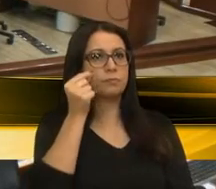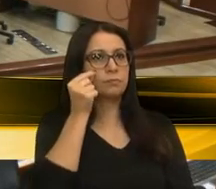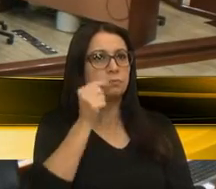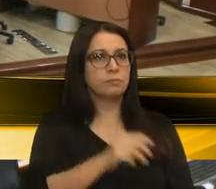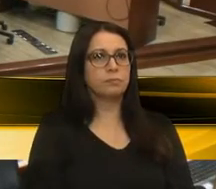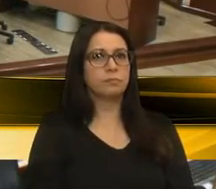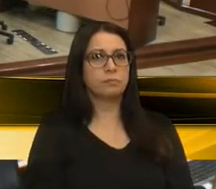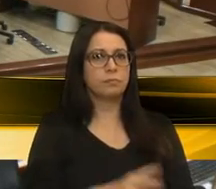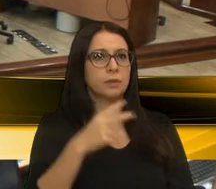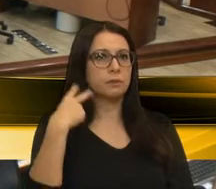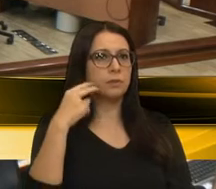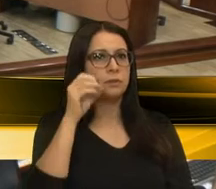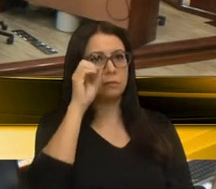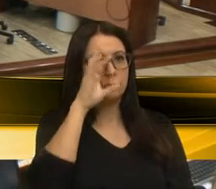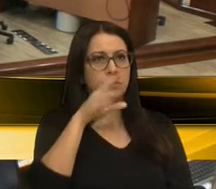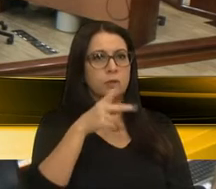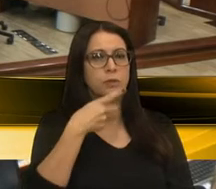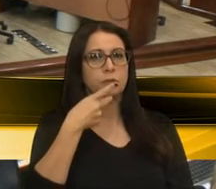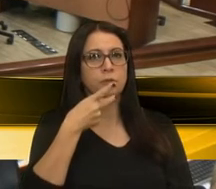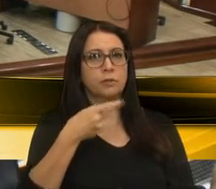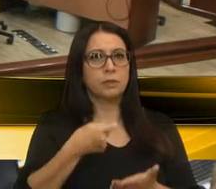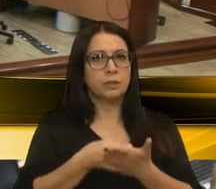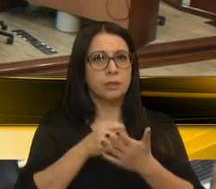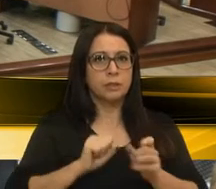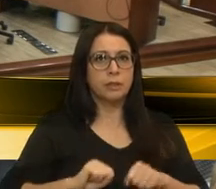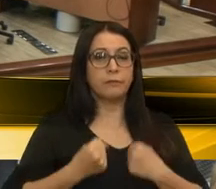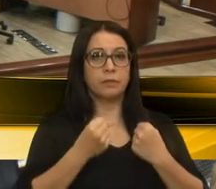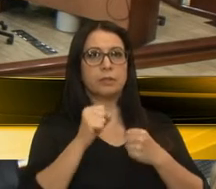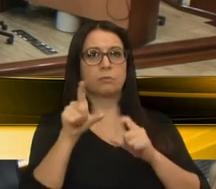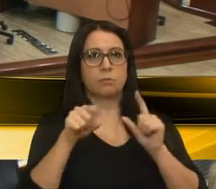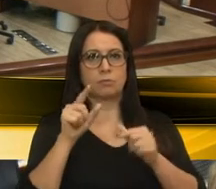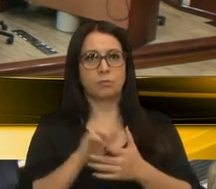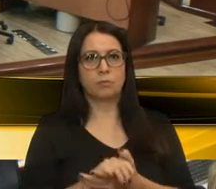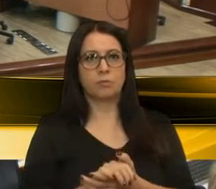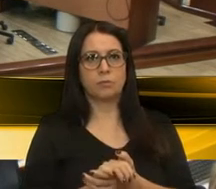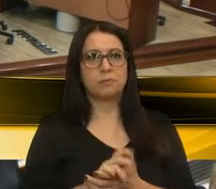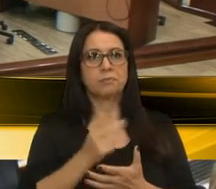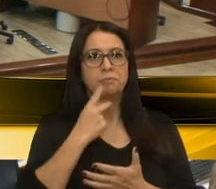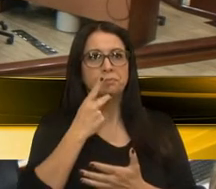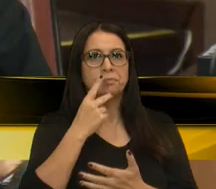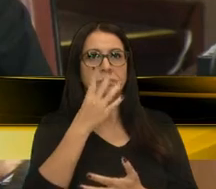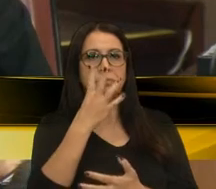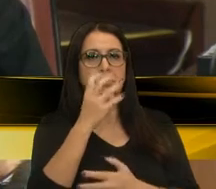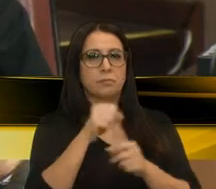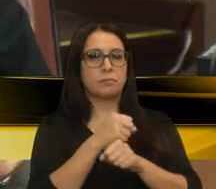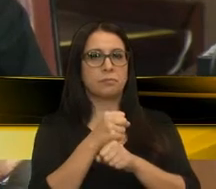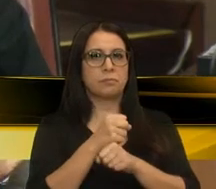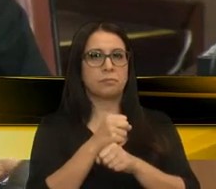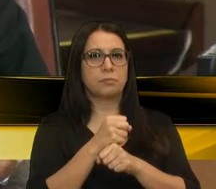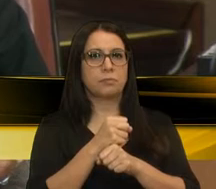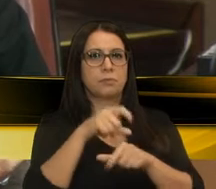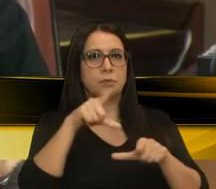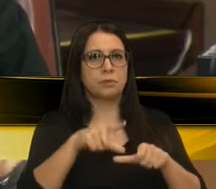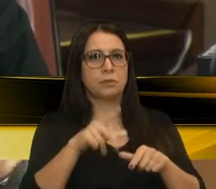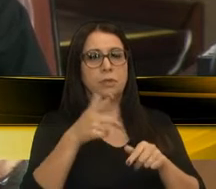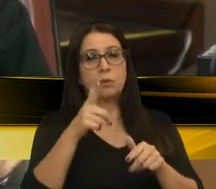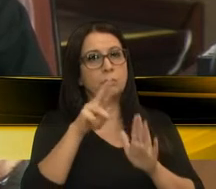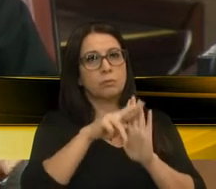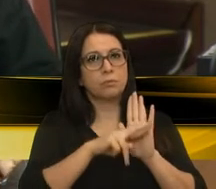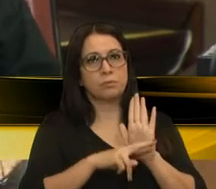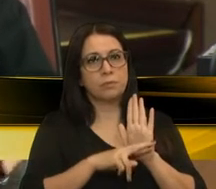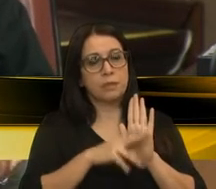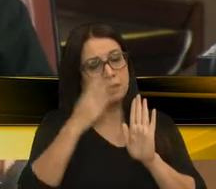Vereador Fiuso, quando o senhor se manifestou, tentou defender uma alternativa, quando o senhor fala que 40 anos as bancas estão irregulares.